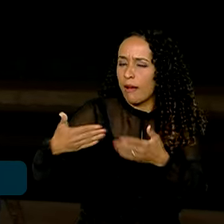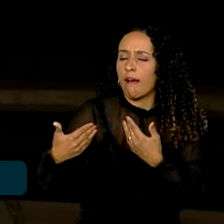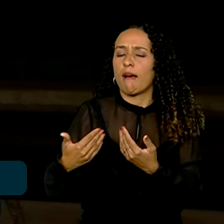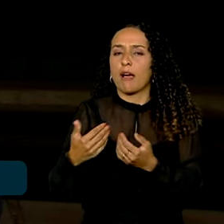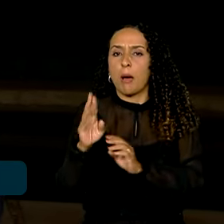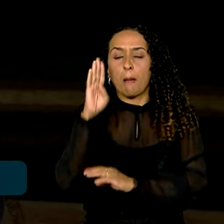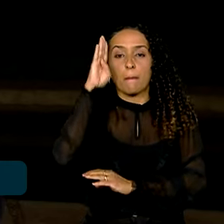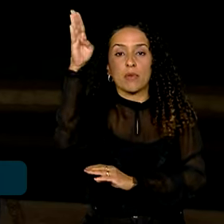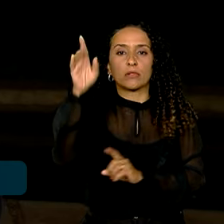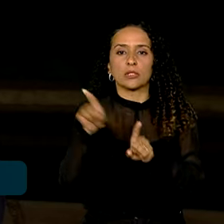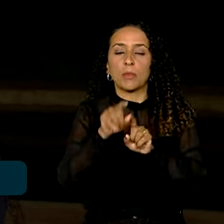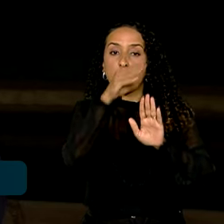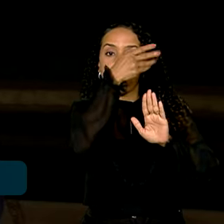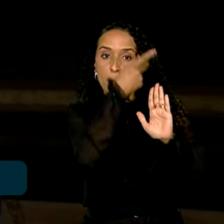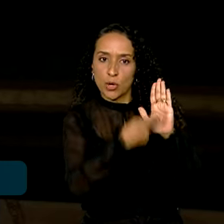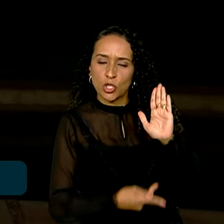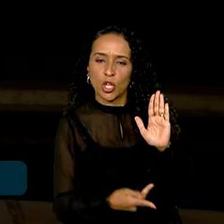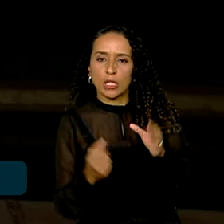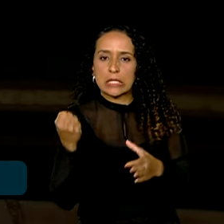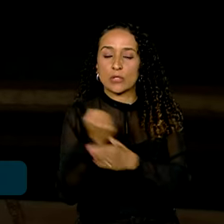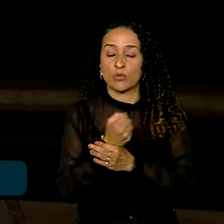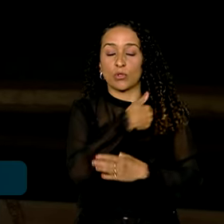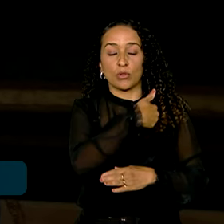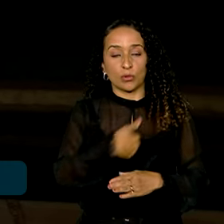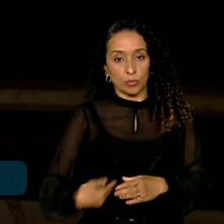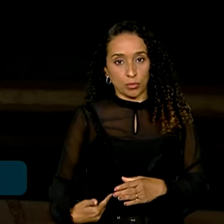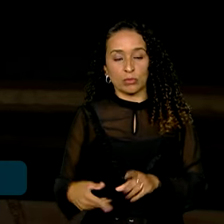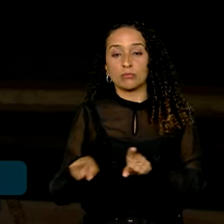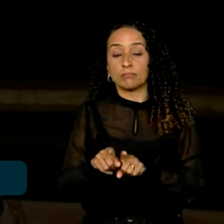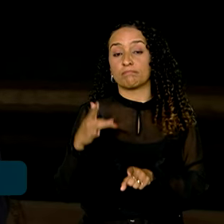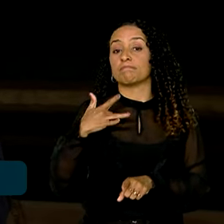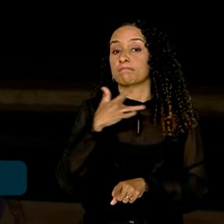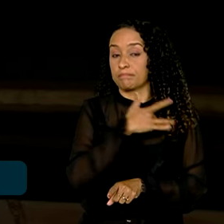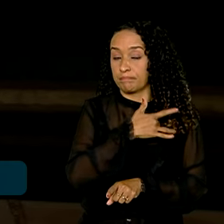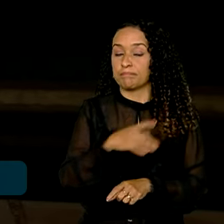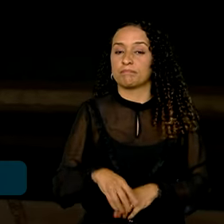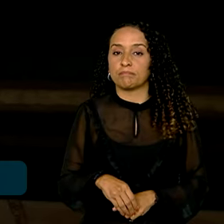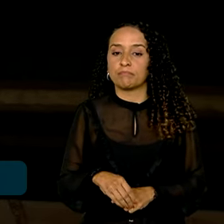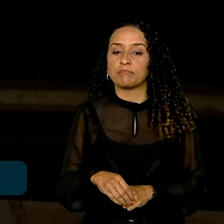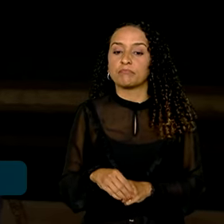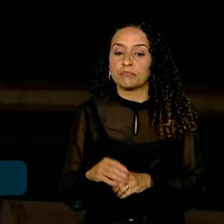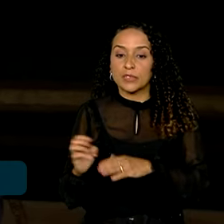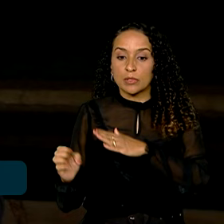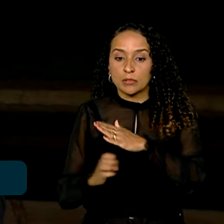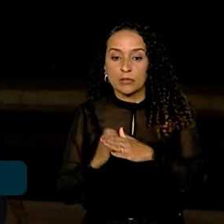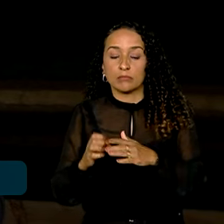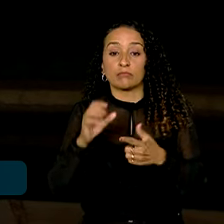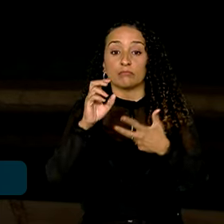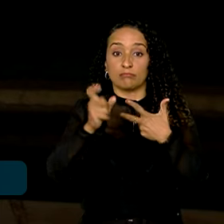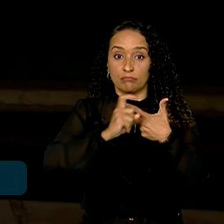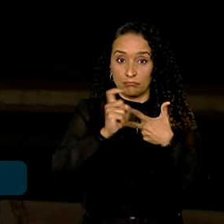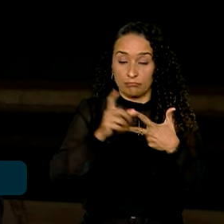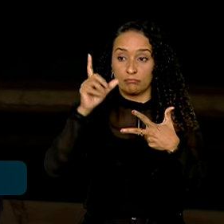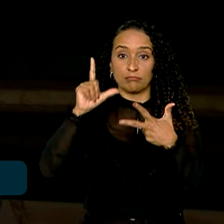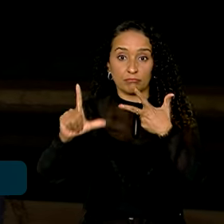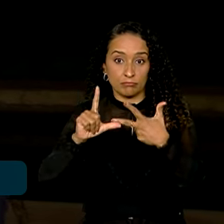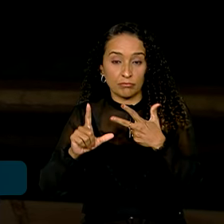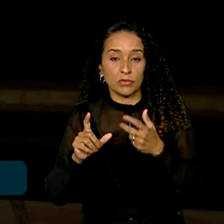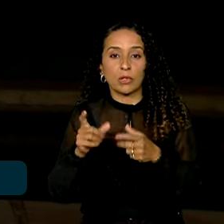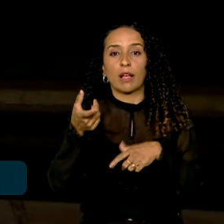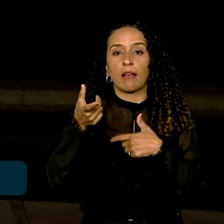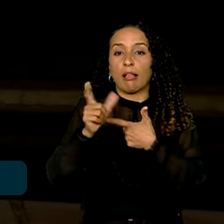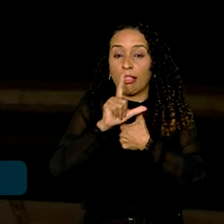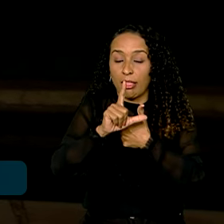prioridades em projetos sobre segurança pública e saúde. Executivo e Legislativo trabalham com um